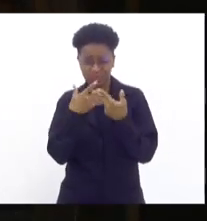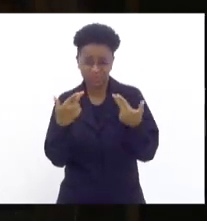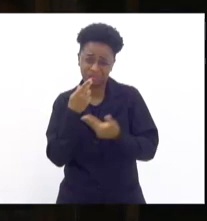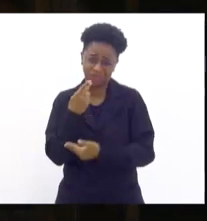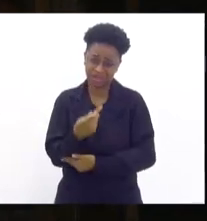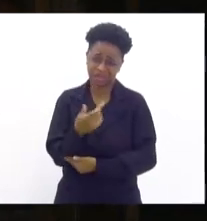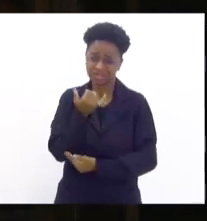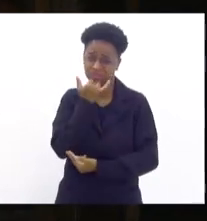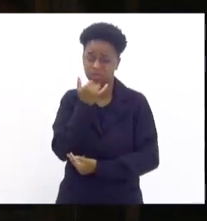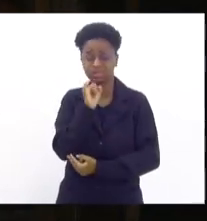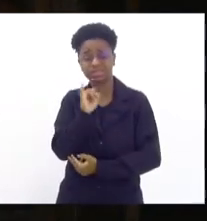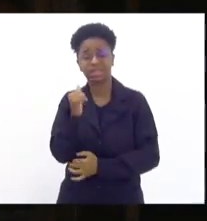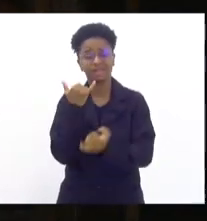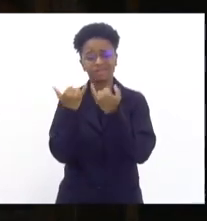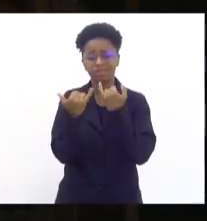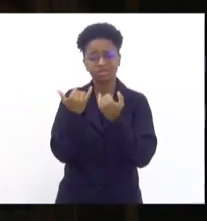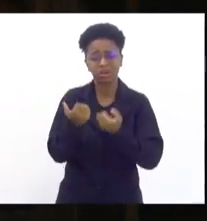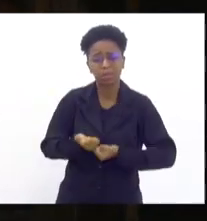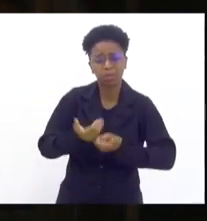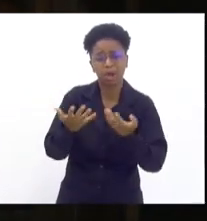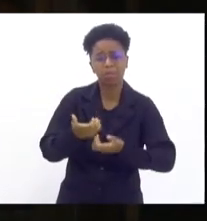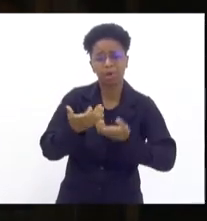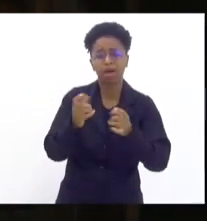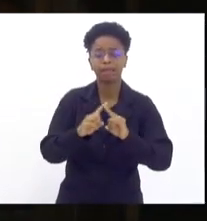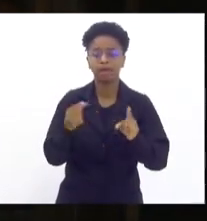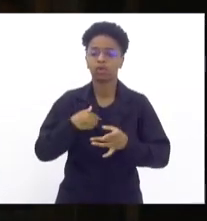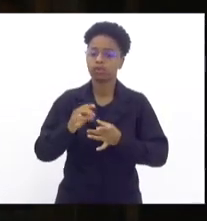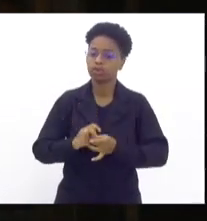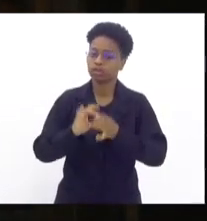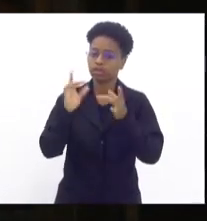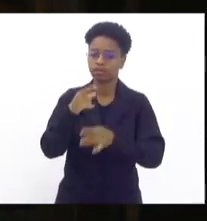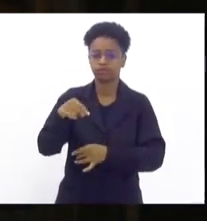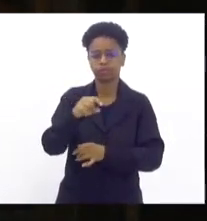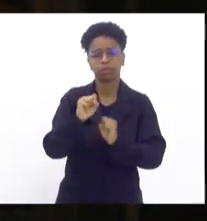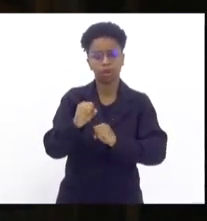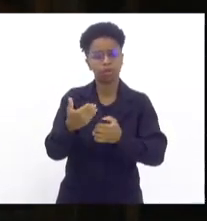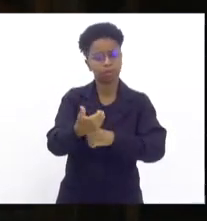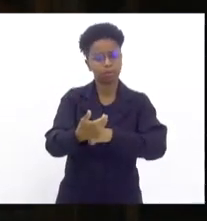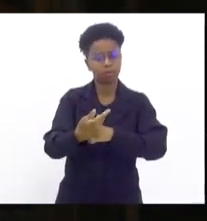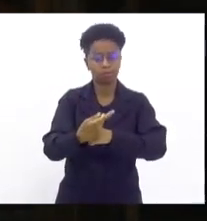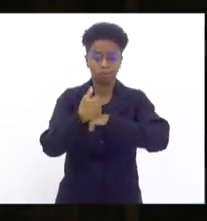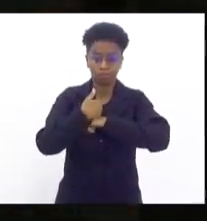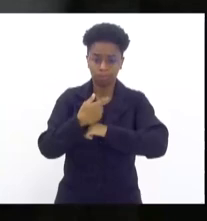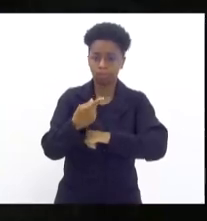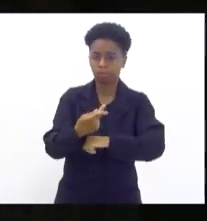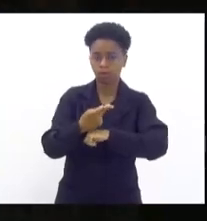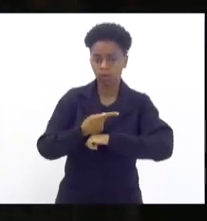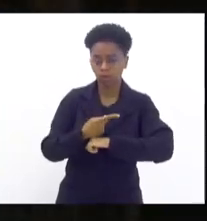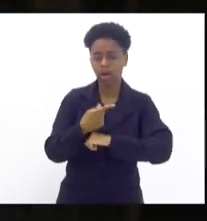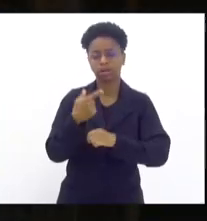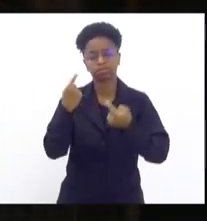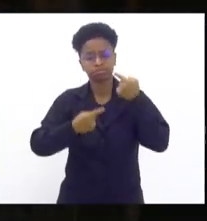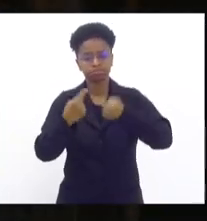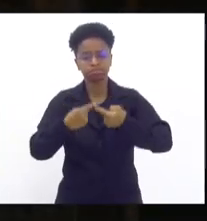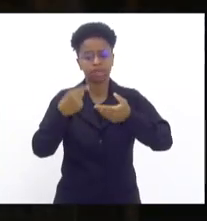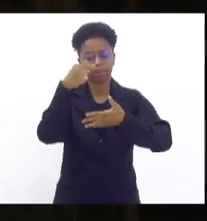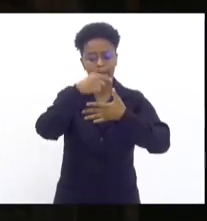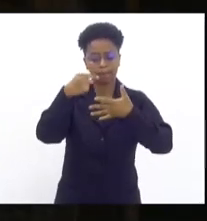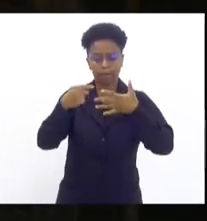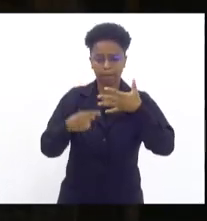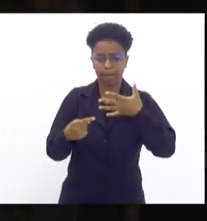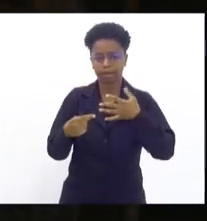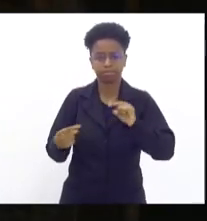trouxe muita informação, mas eu estou aqui completamente à disposição dos senhores para debater pontualmente cada um desses temas de maneira